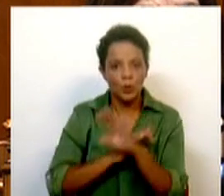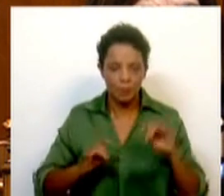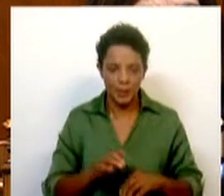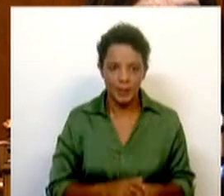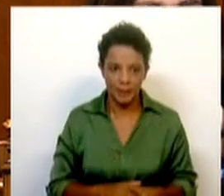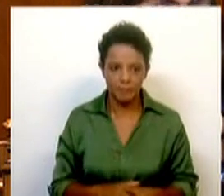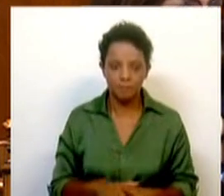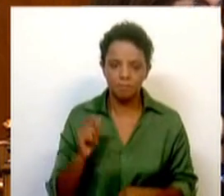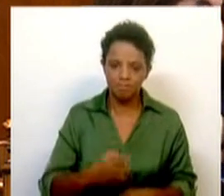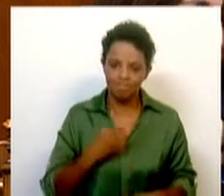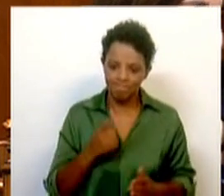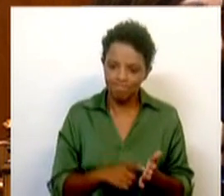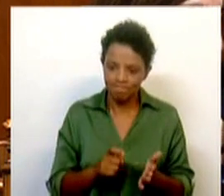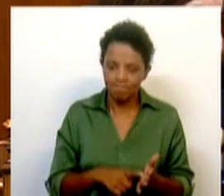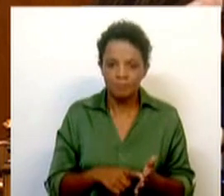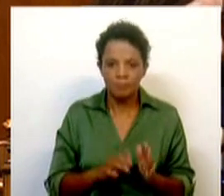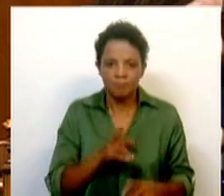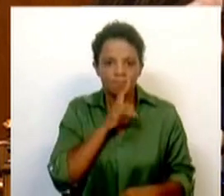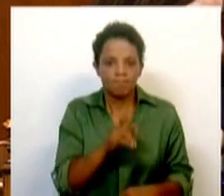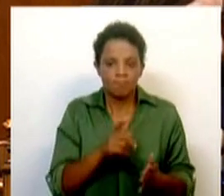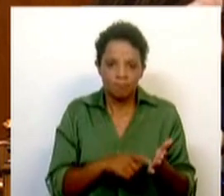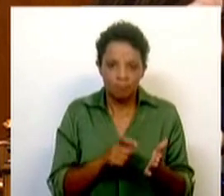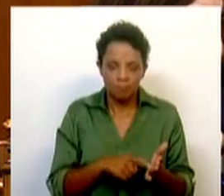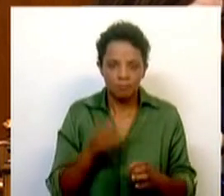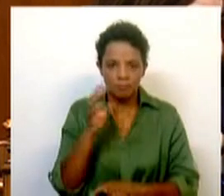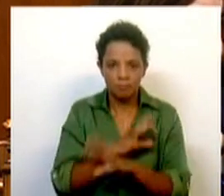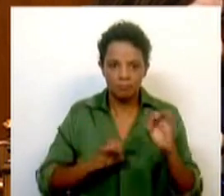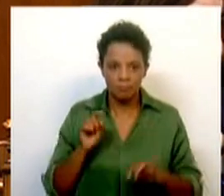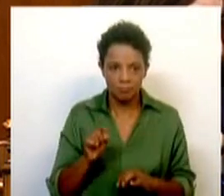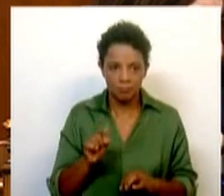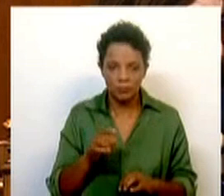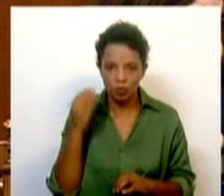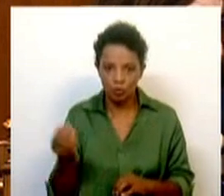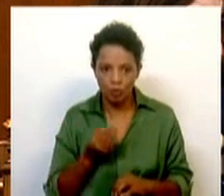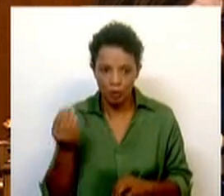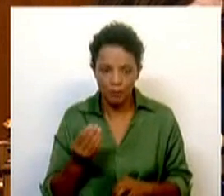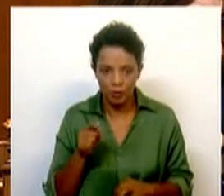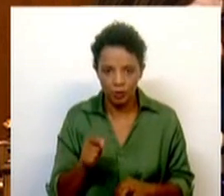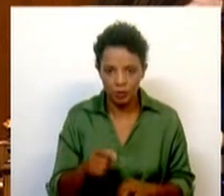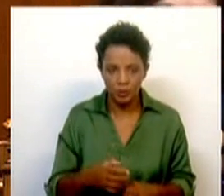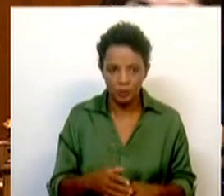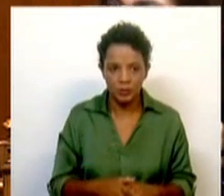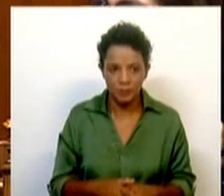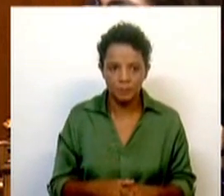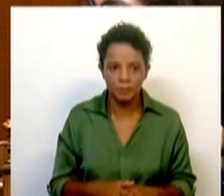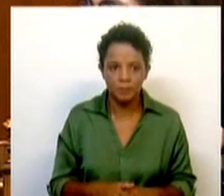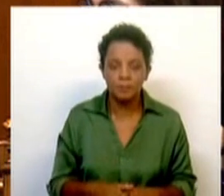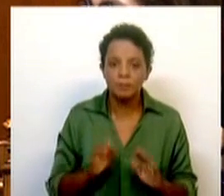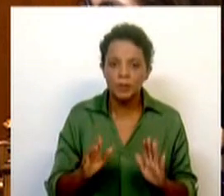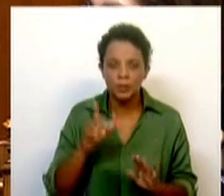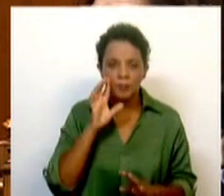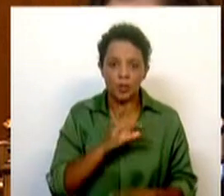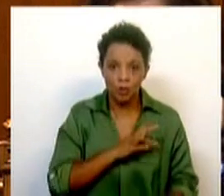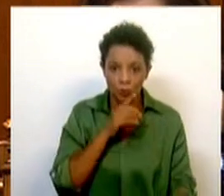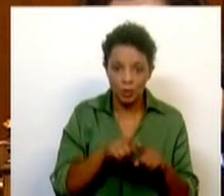também sinta a necessidade de responder às necessidades dos europeus, em particular dos mais jovens que sentem neste domínio. Mas,